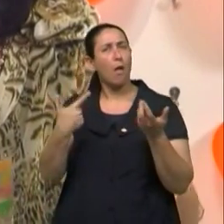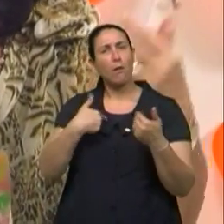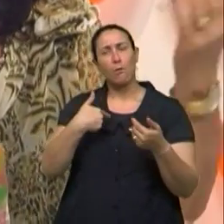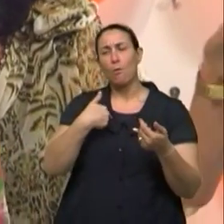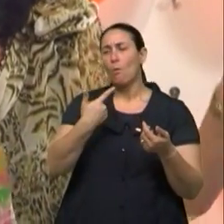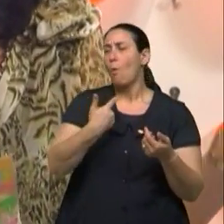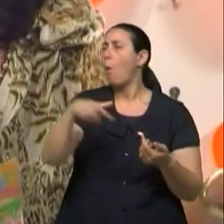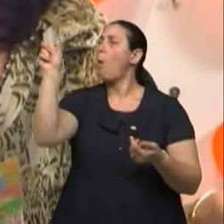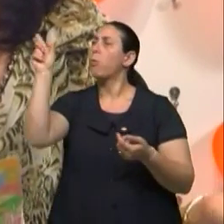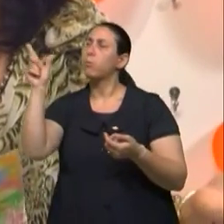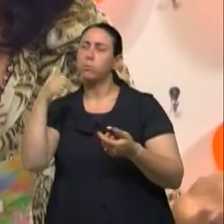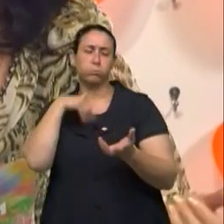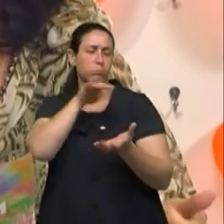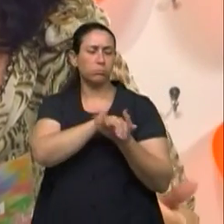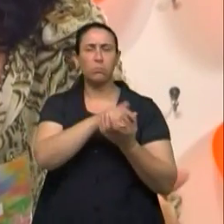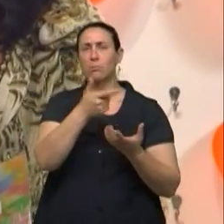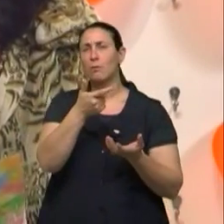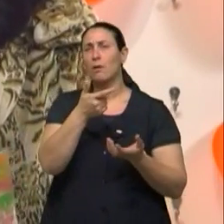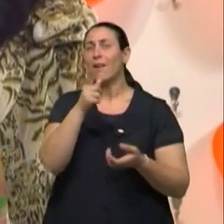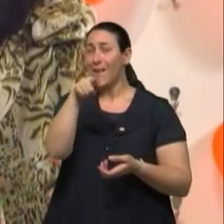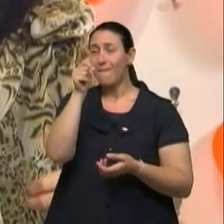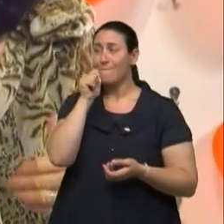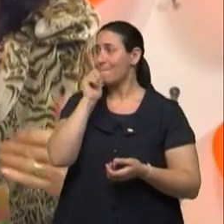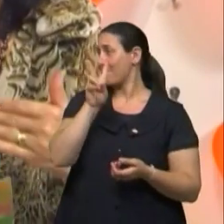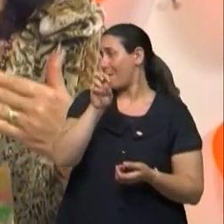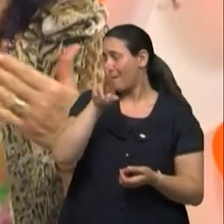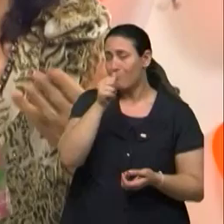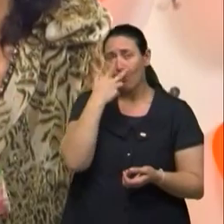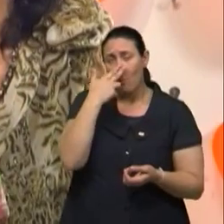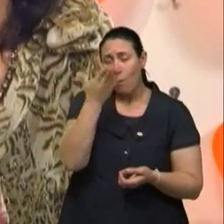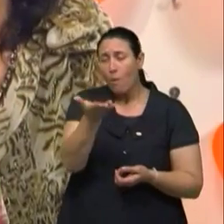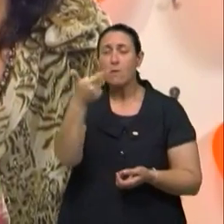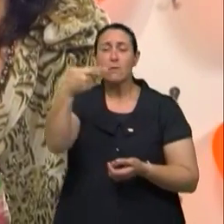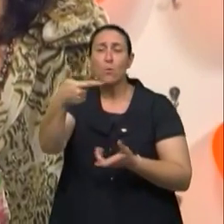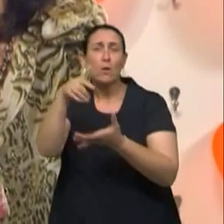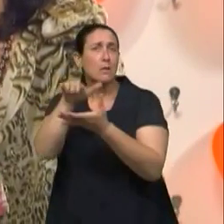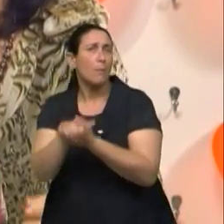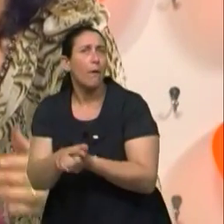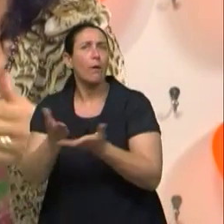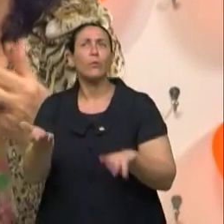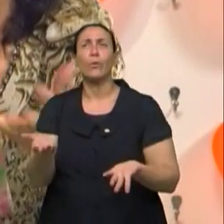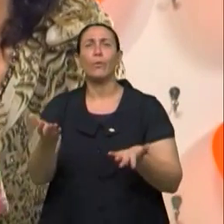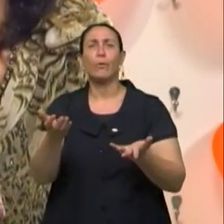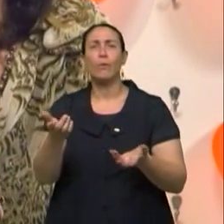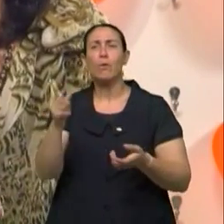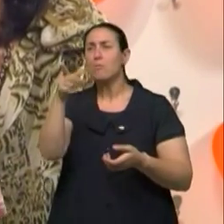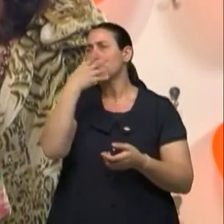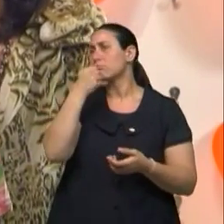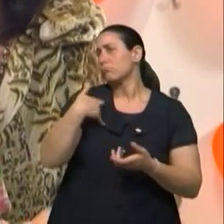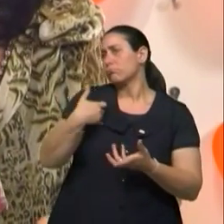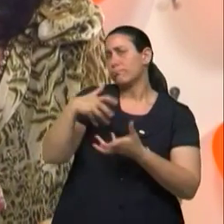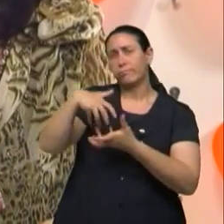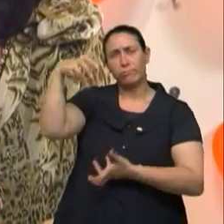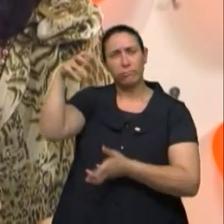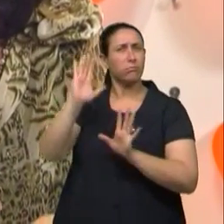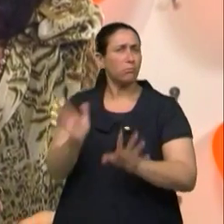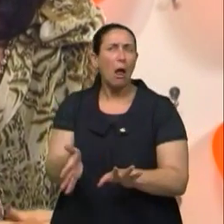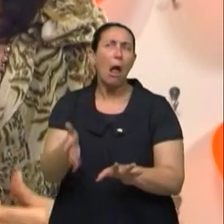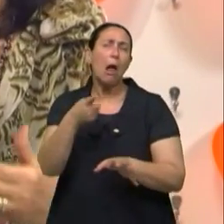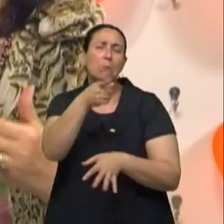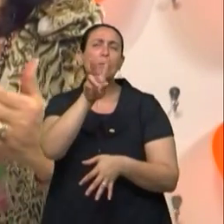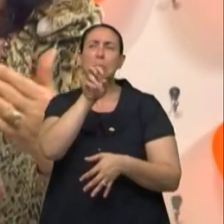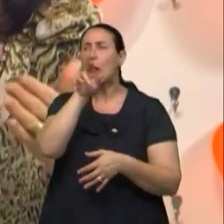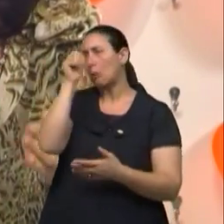parceiros. Já era o segundo casamento da Vera e ela disse, bom, ele já era um senhor, já estava quase chegando aos 60